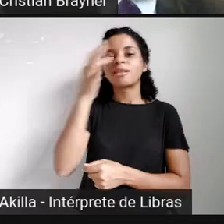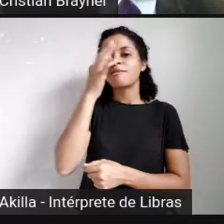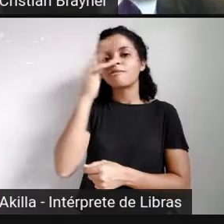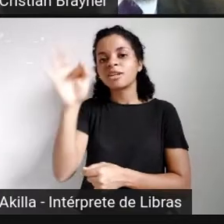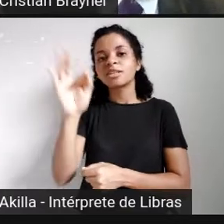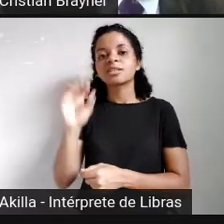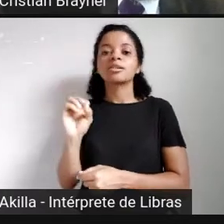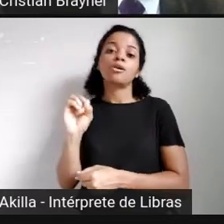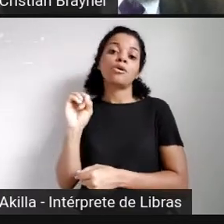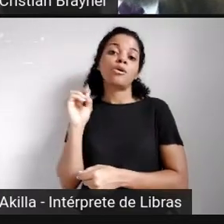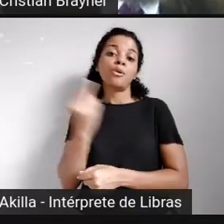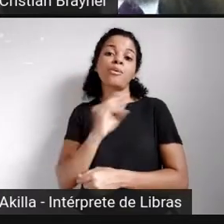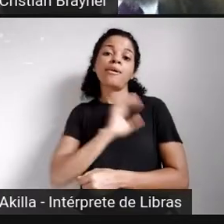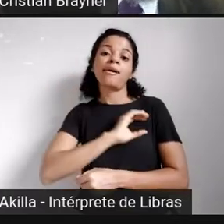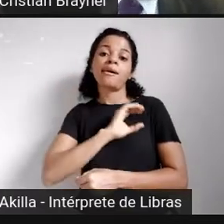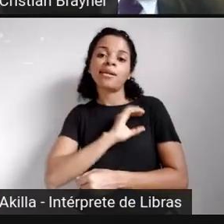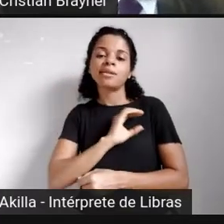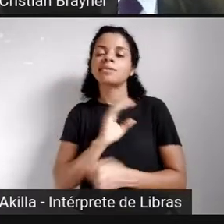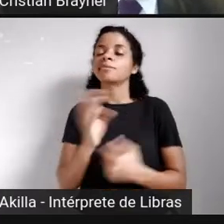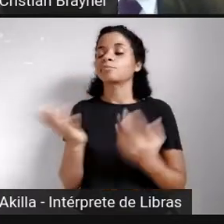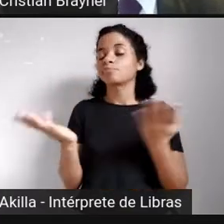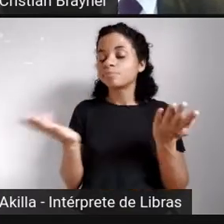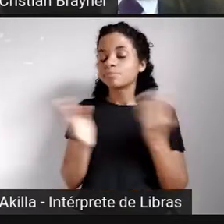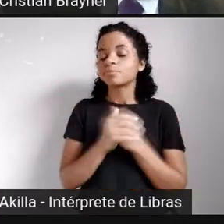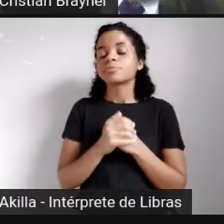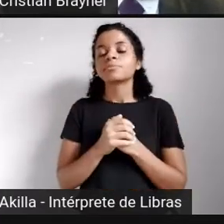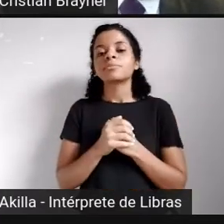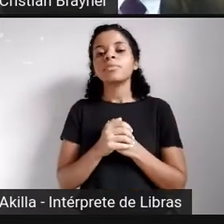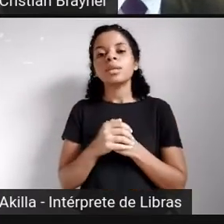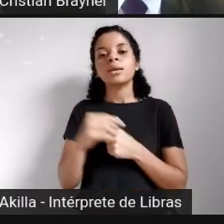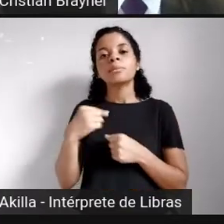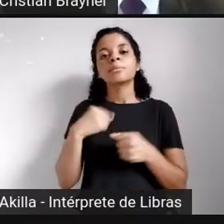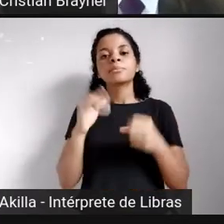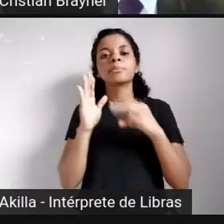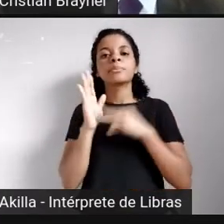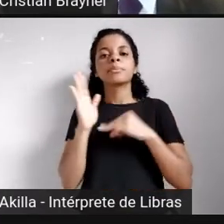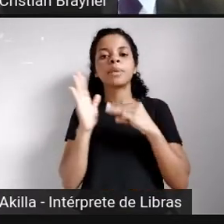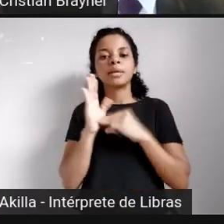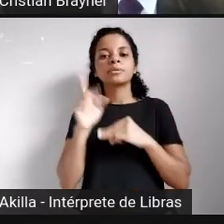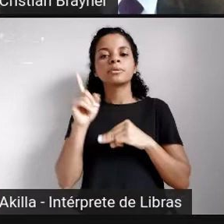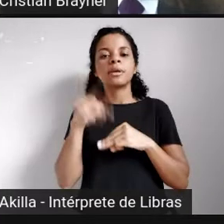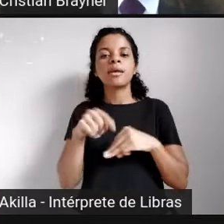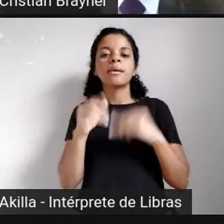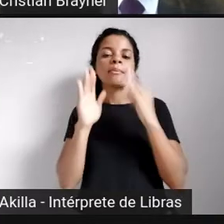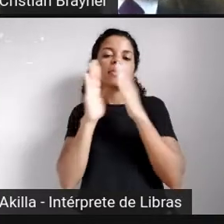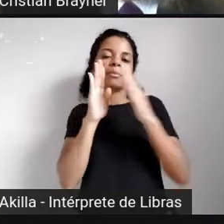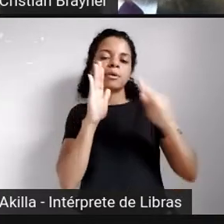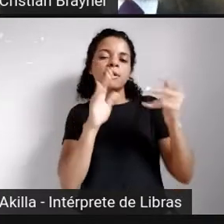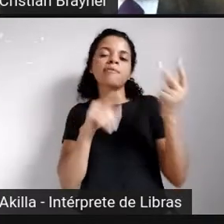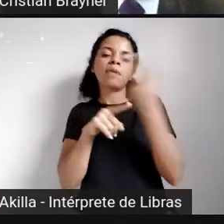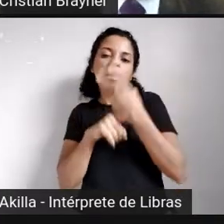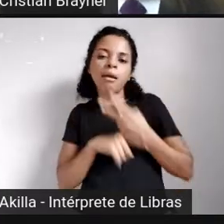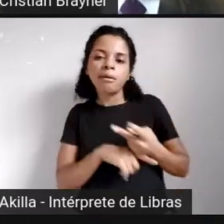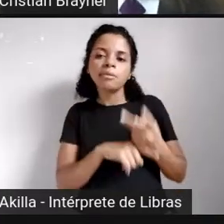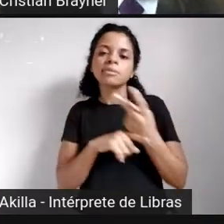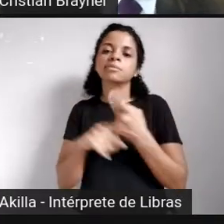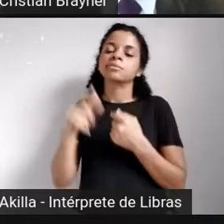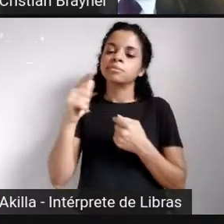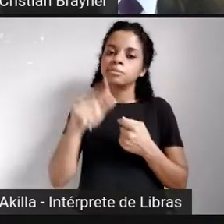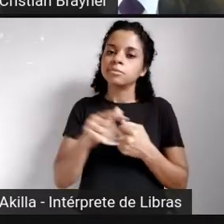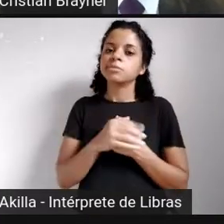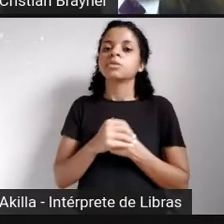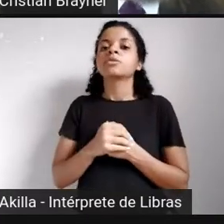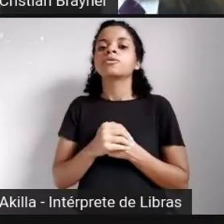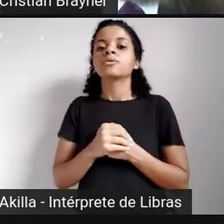particularmente, lá do Quebec. Então, o meu método é uma revisão bibliográfica, depois a aplicação de um questionário junto à Comissão de Legislação Participativa,